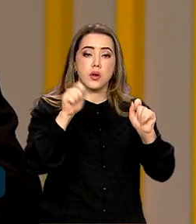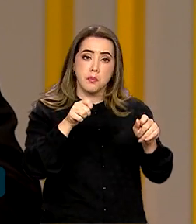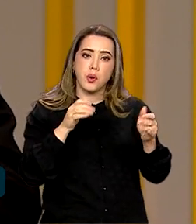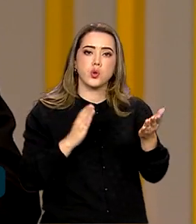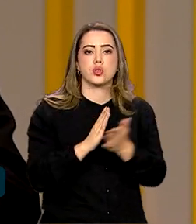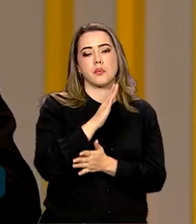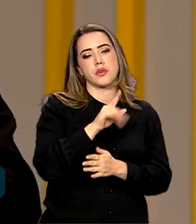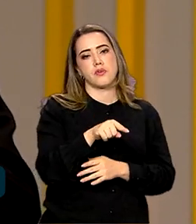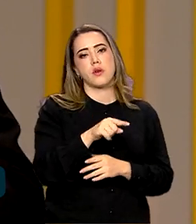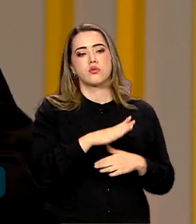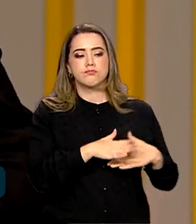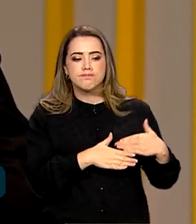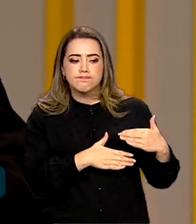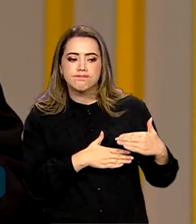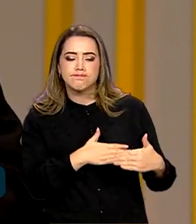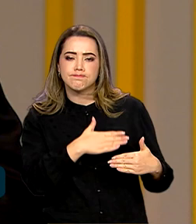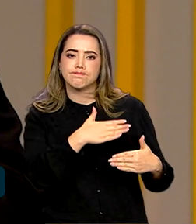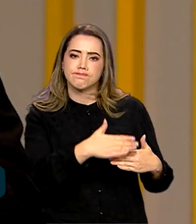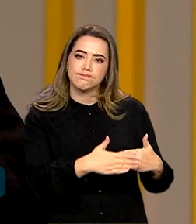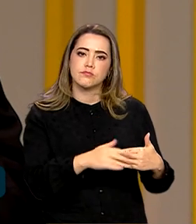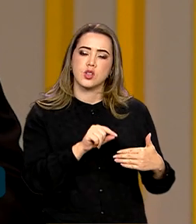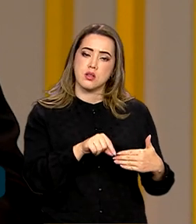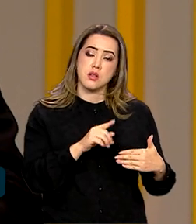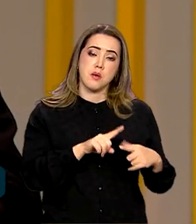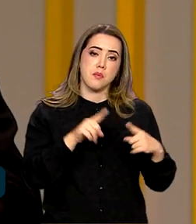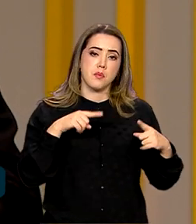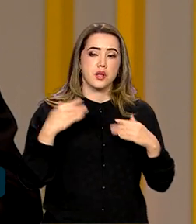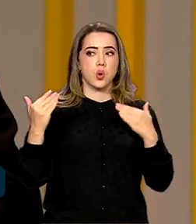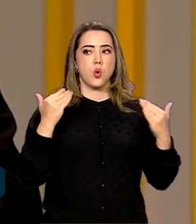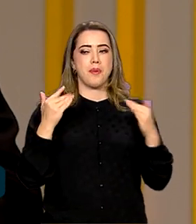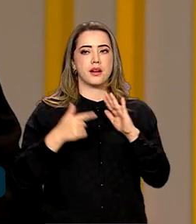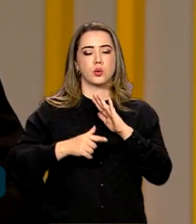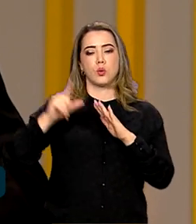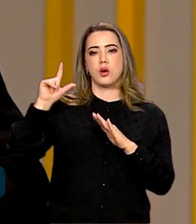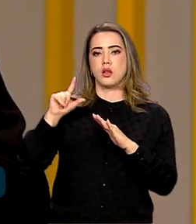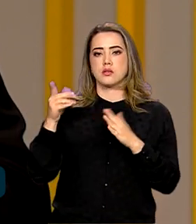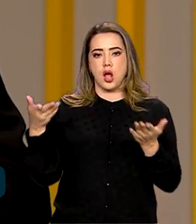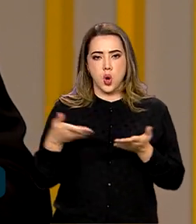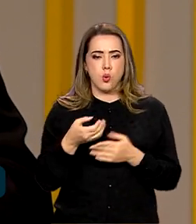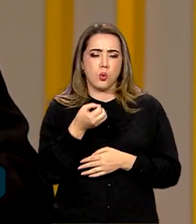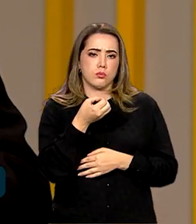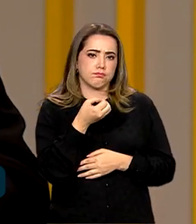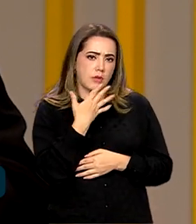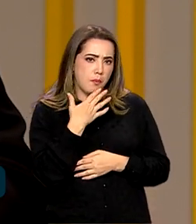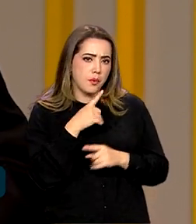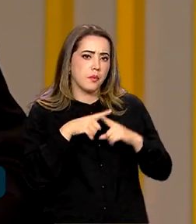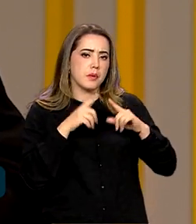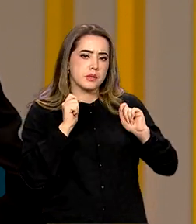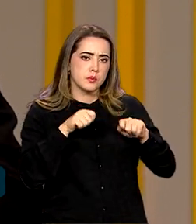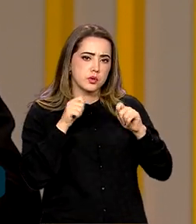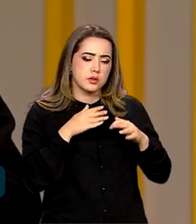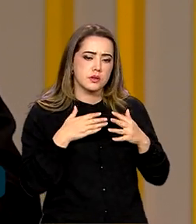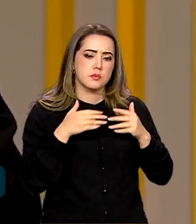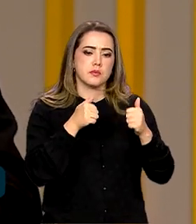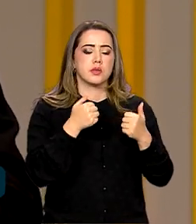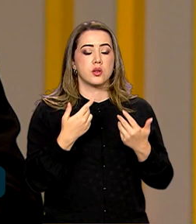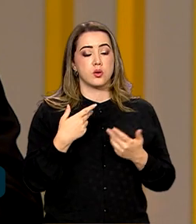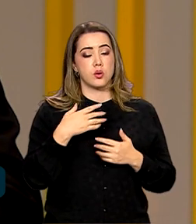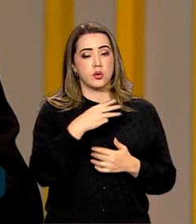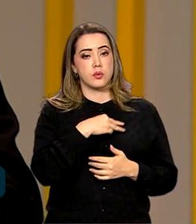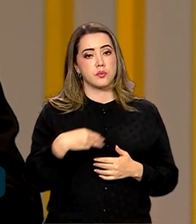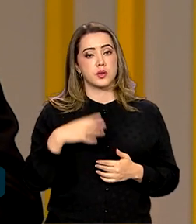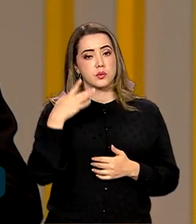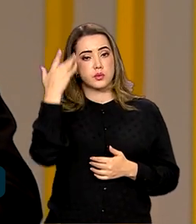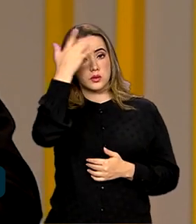né, nesse sentido em relação ao que nós tínhamos antes e essa postura dele eu acho que tem ajudado, né,